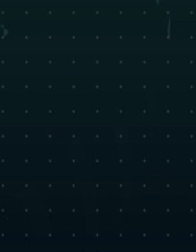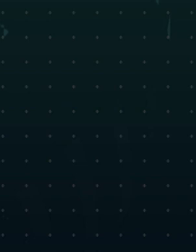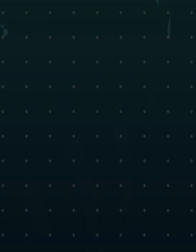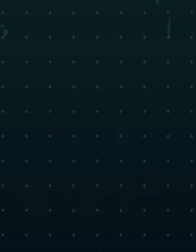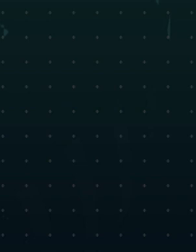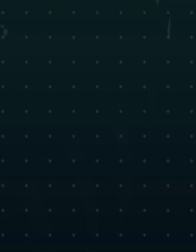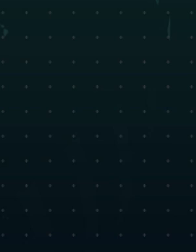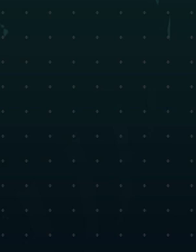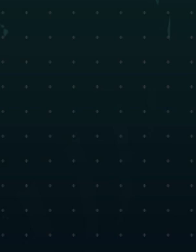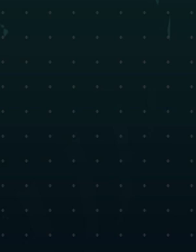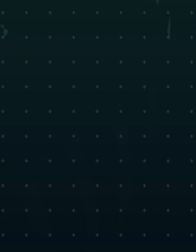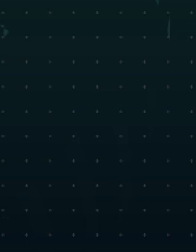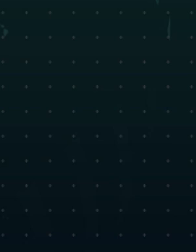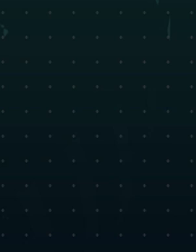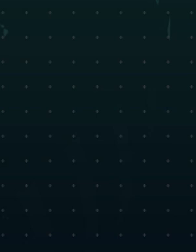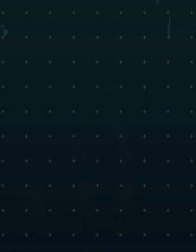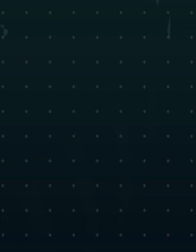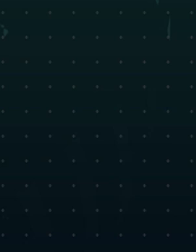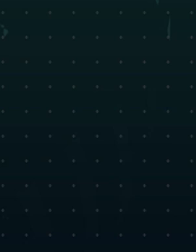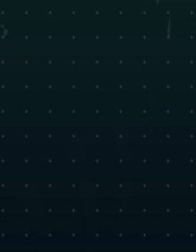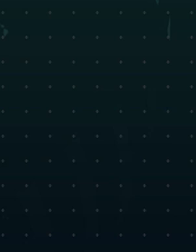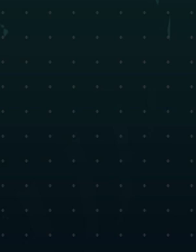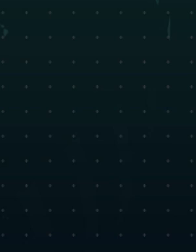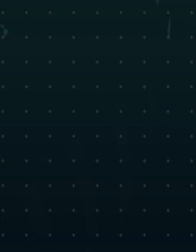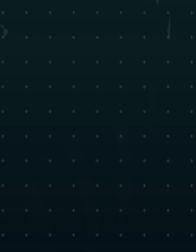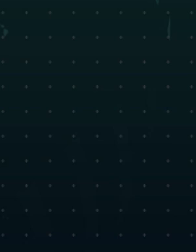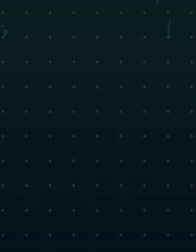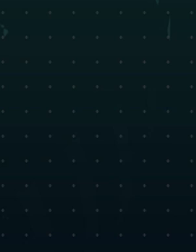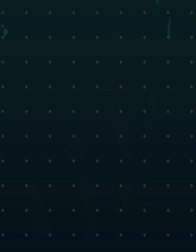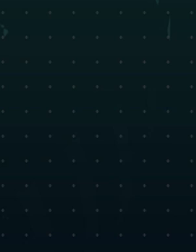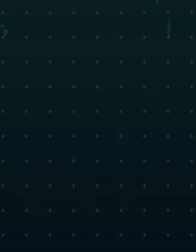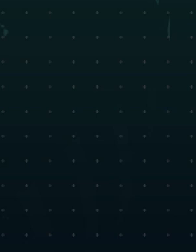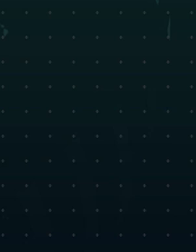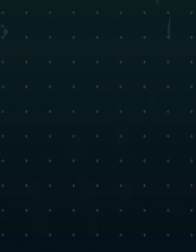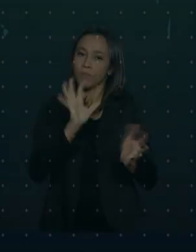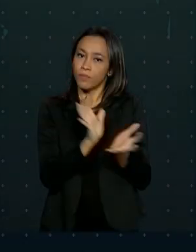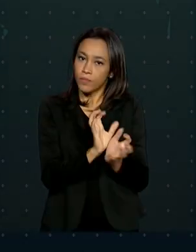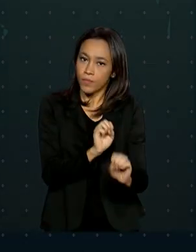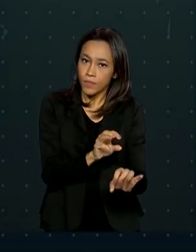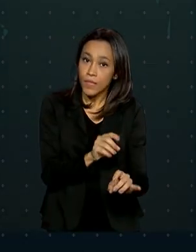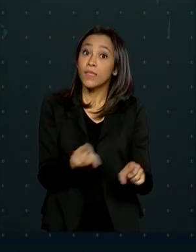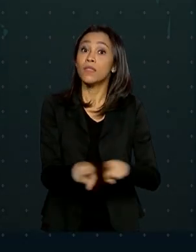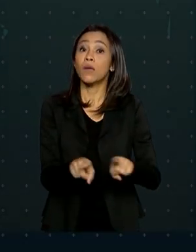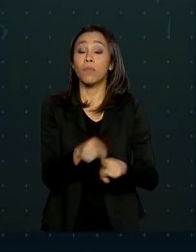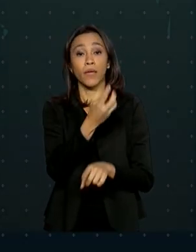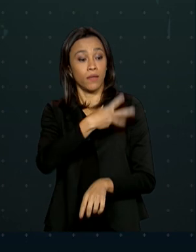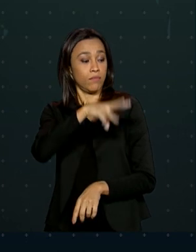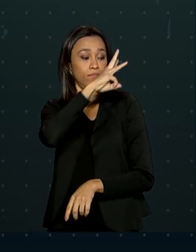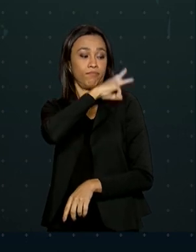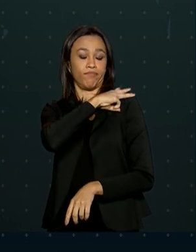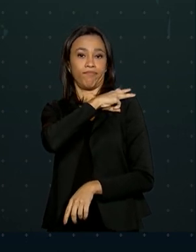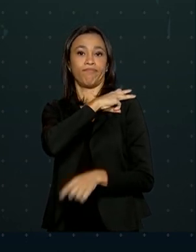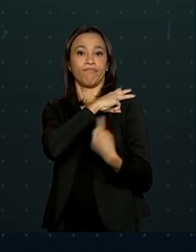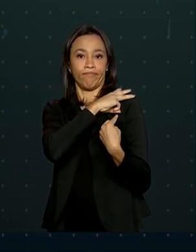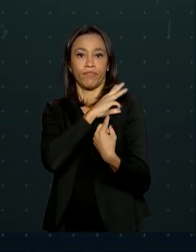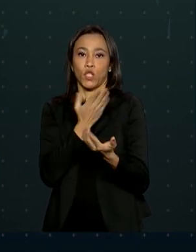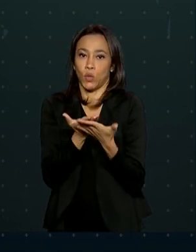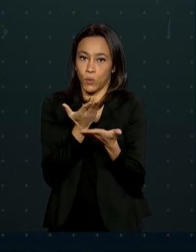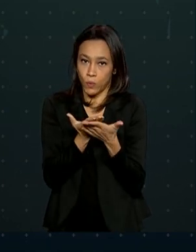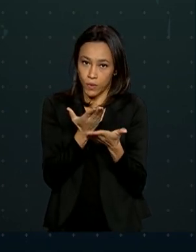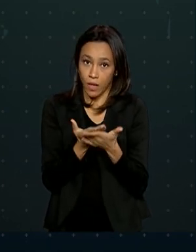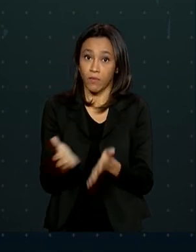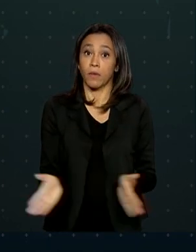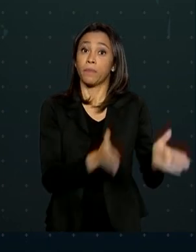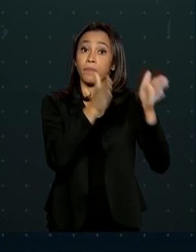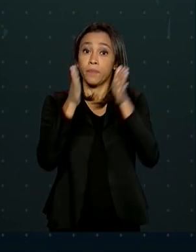dos segundo, quinto e nonos anos do ensino fundamental e da terceira série do ensino médio. Agora,